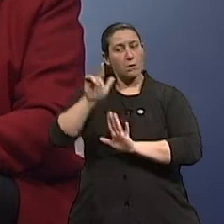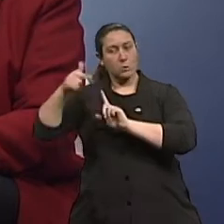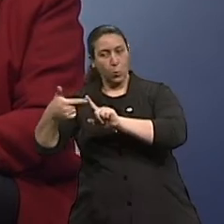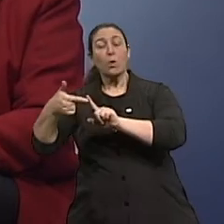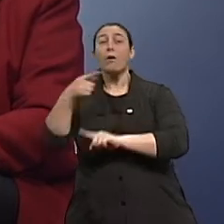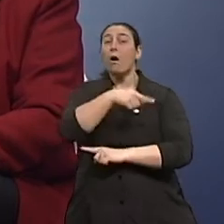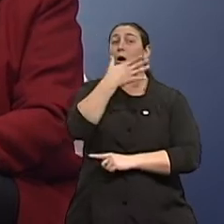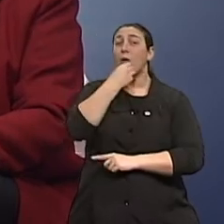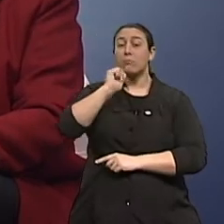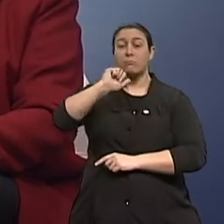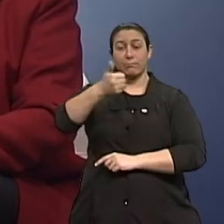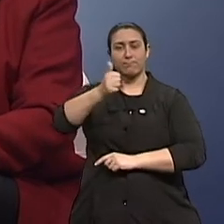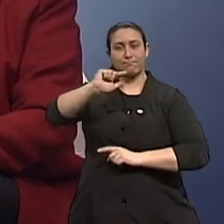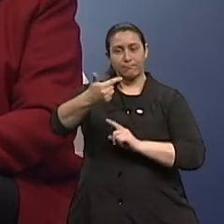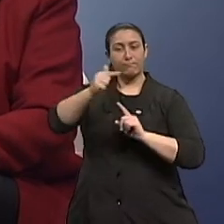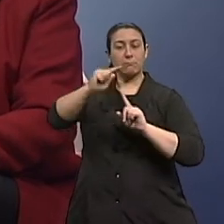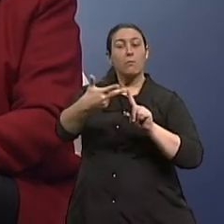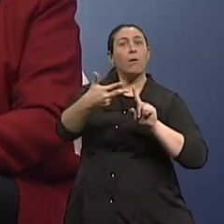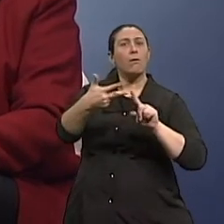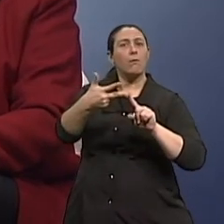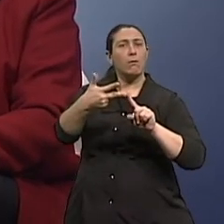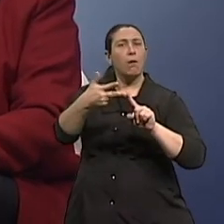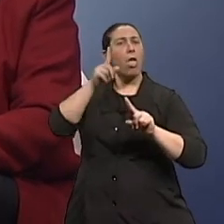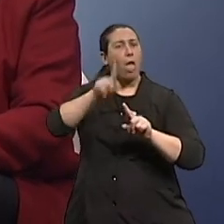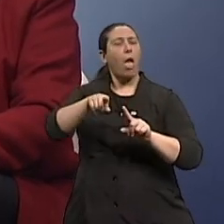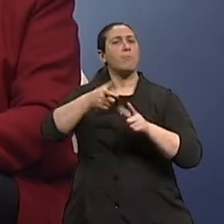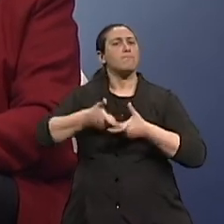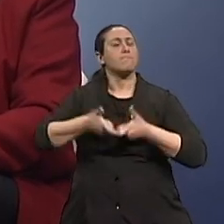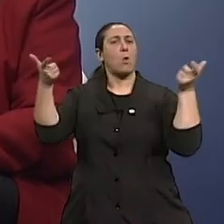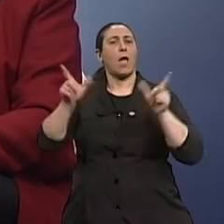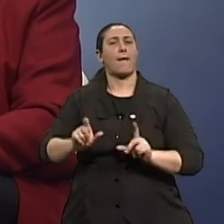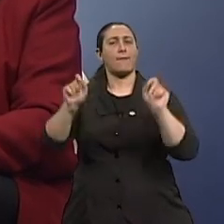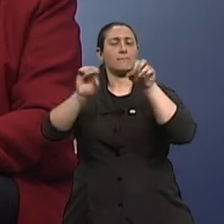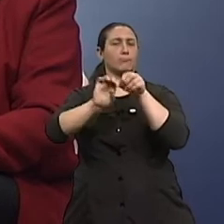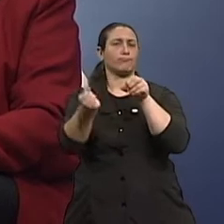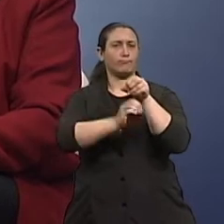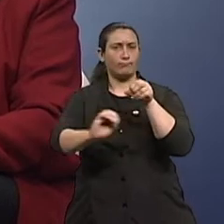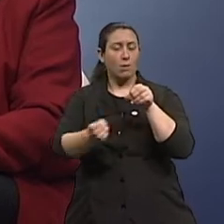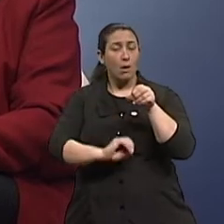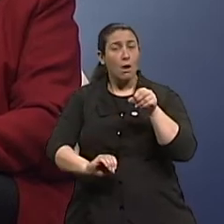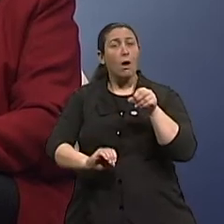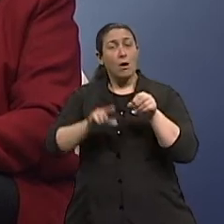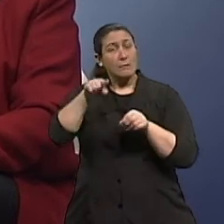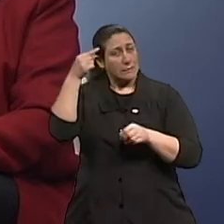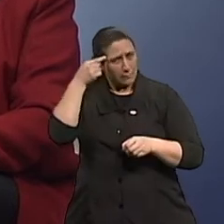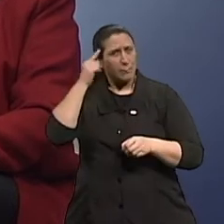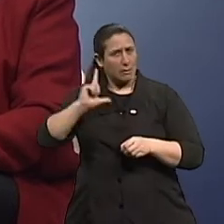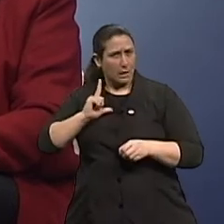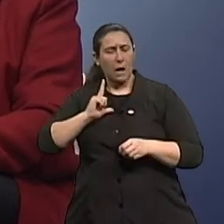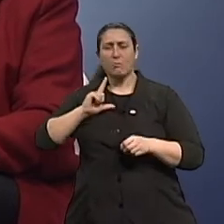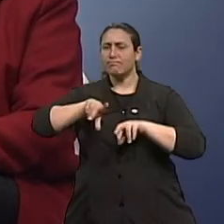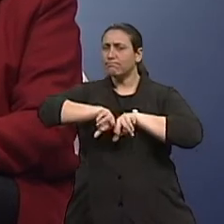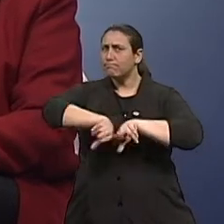cerca de 42 novos casos no sexo feminino e 38 novos casos no sexo masculino.